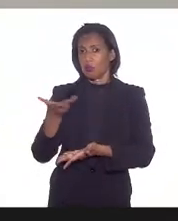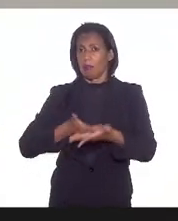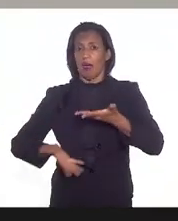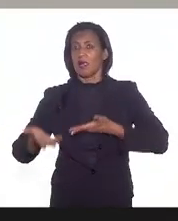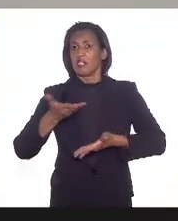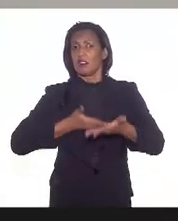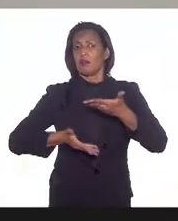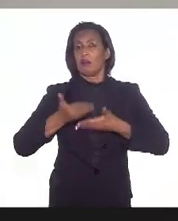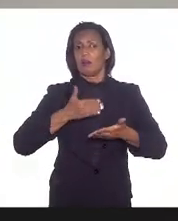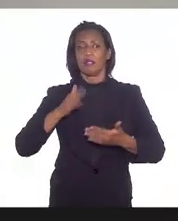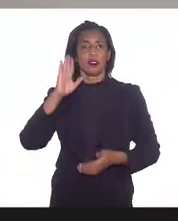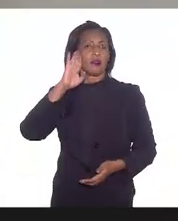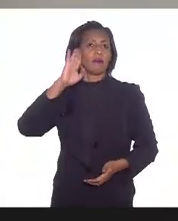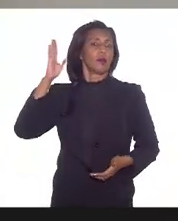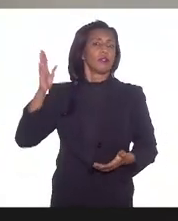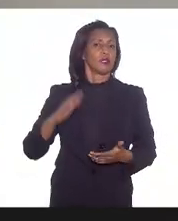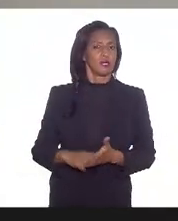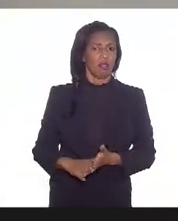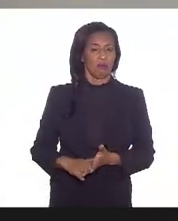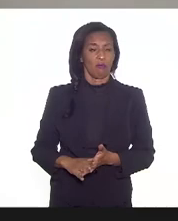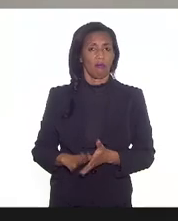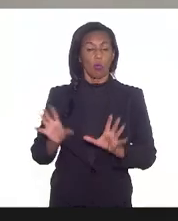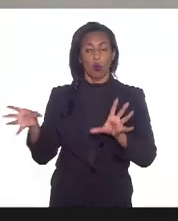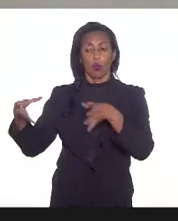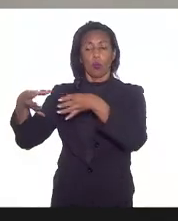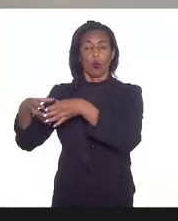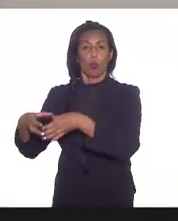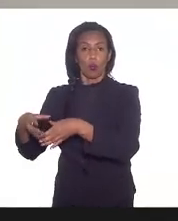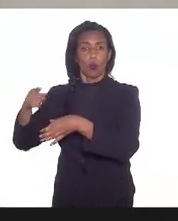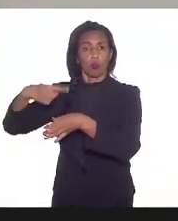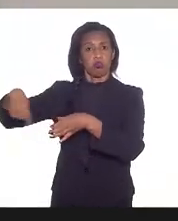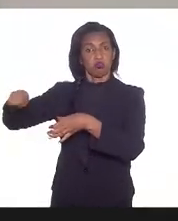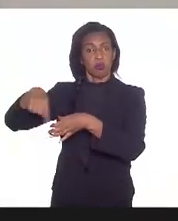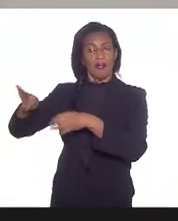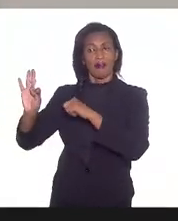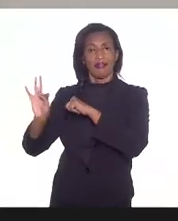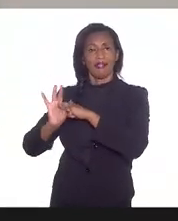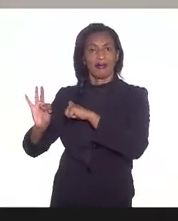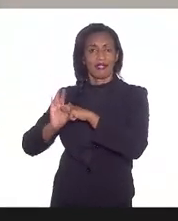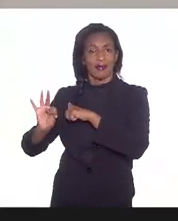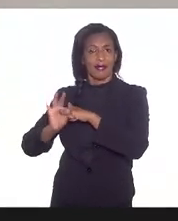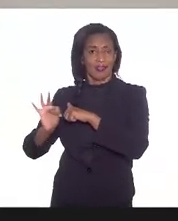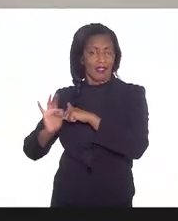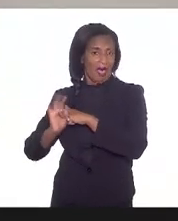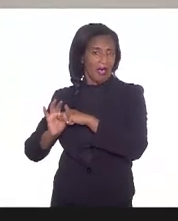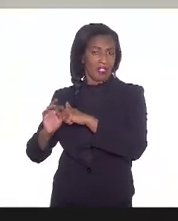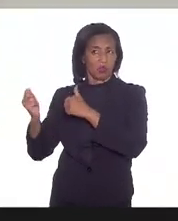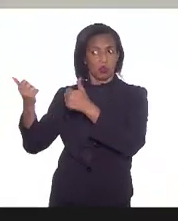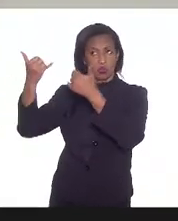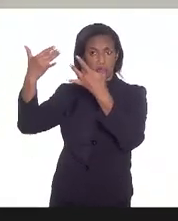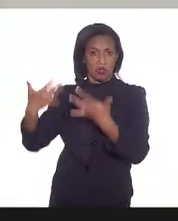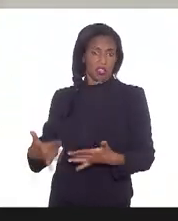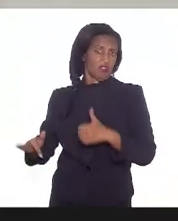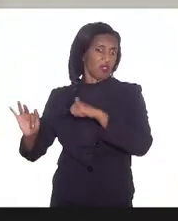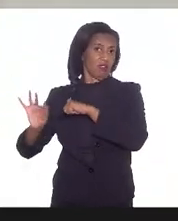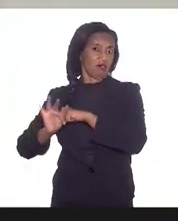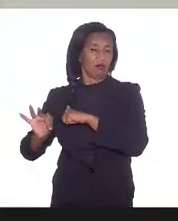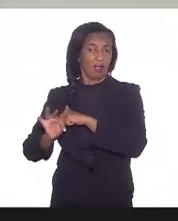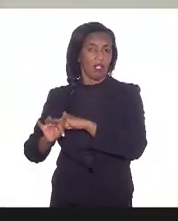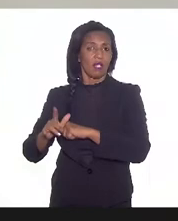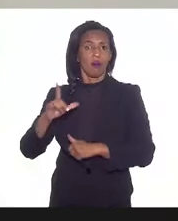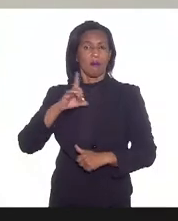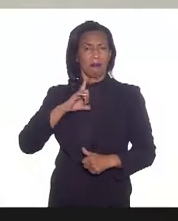construção dessa priorização é feito um plano com pessoas técnicas enfim com justificativas técnicas mas existem